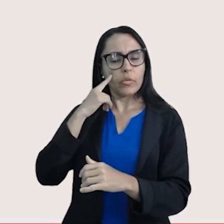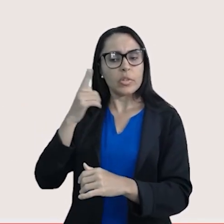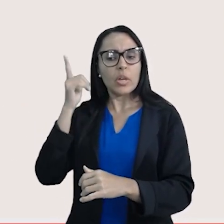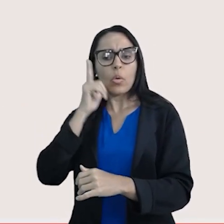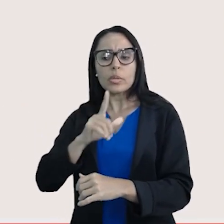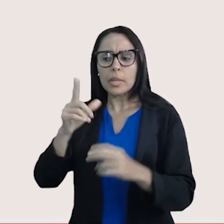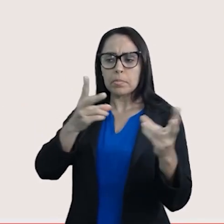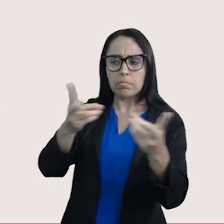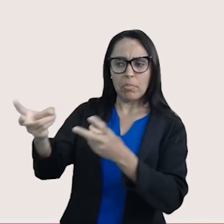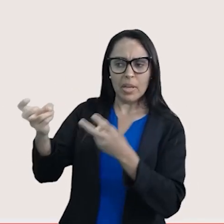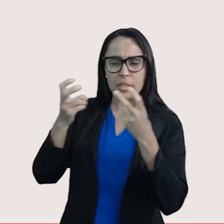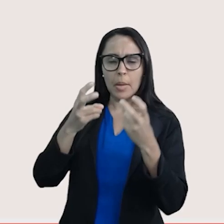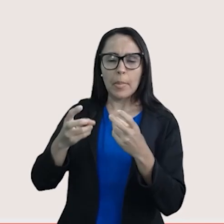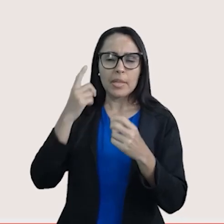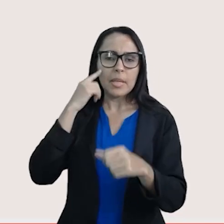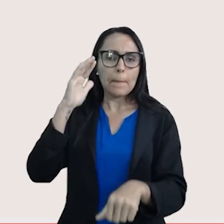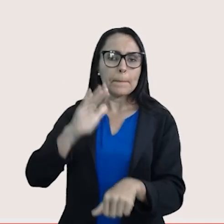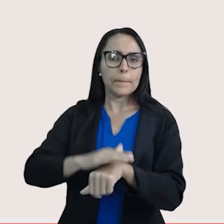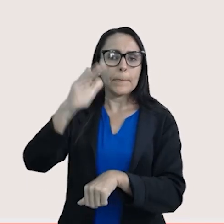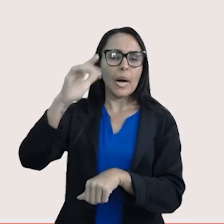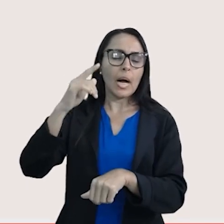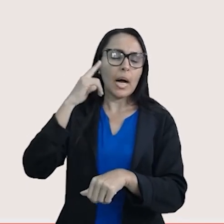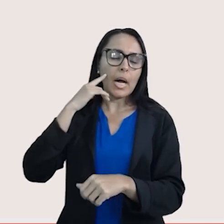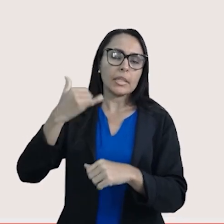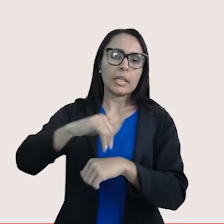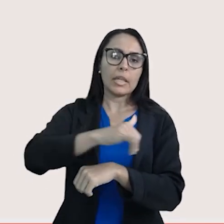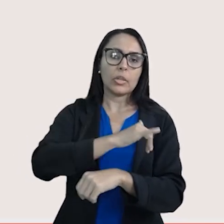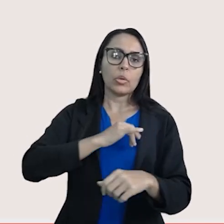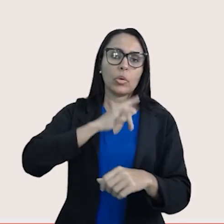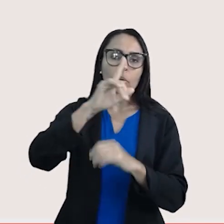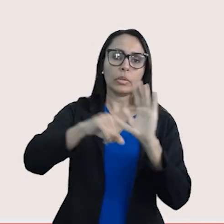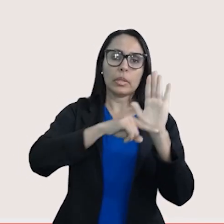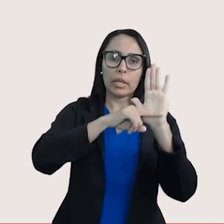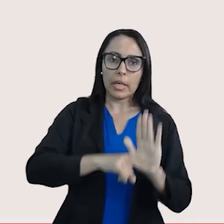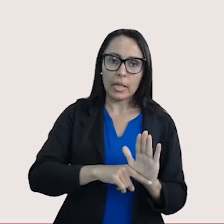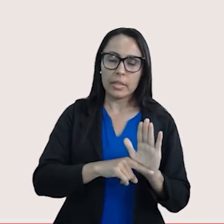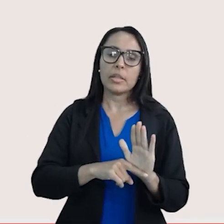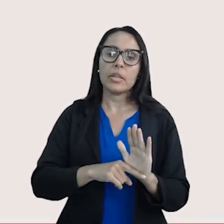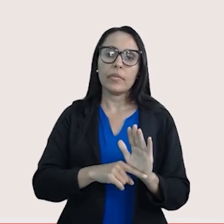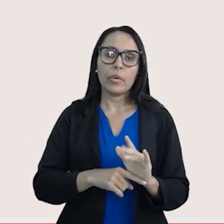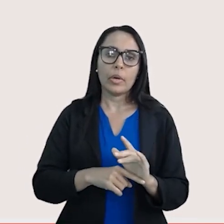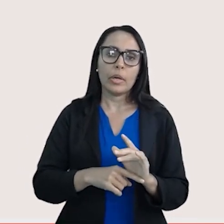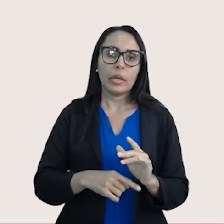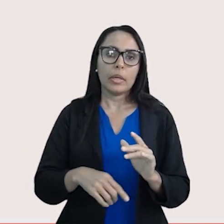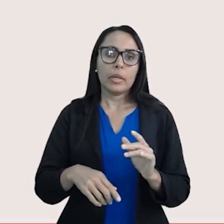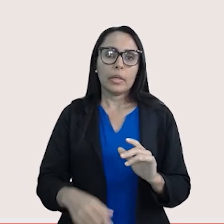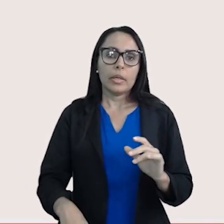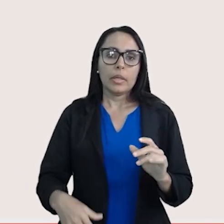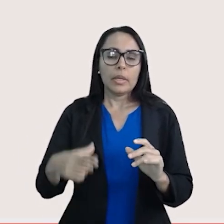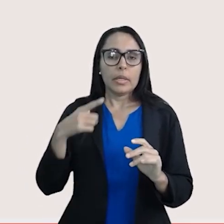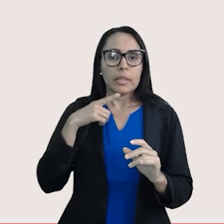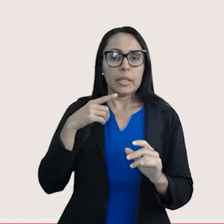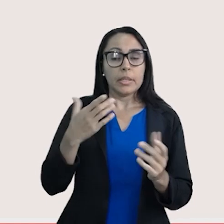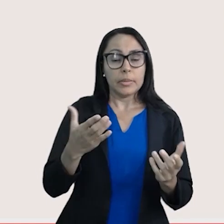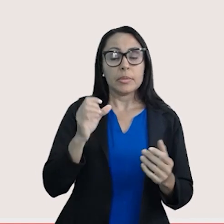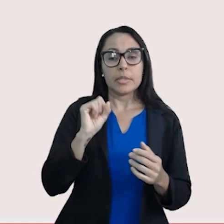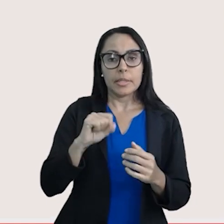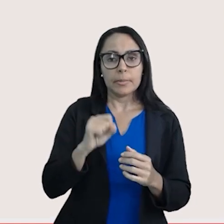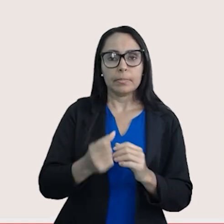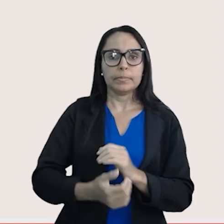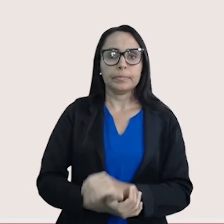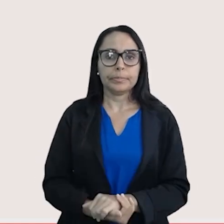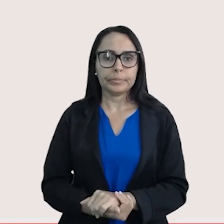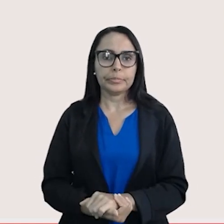ver se o cloro é mais eletronegativo que o hidrogênio, que a carga elétrica tende a ir pro lado do cloro, sim ou não?